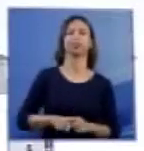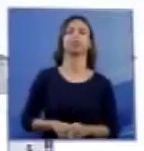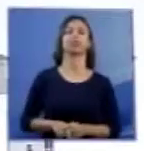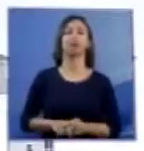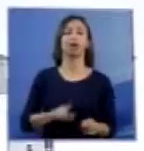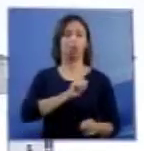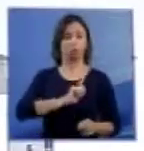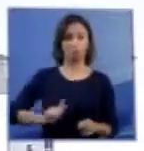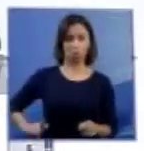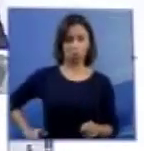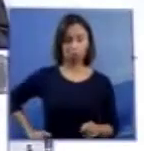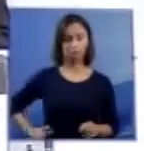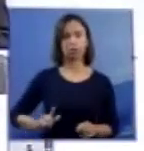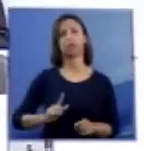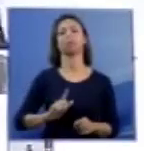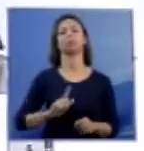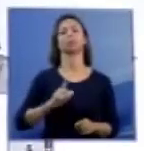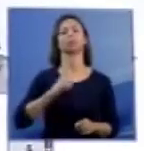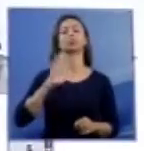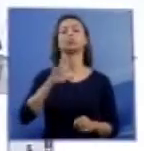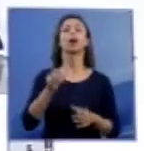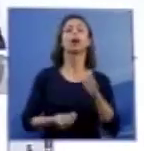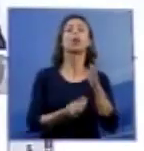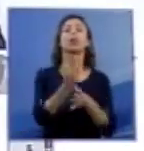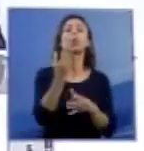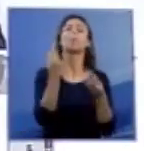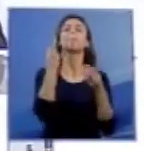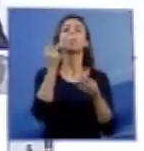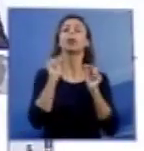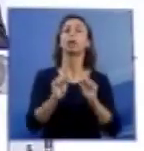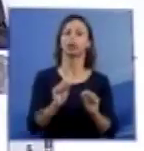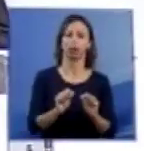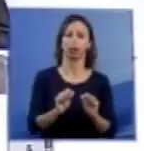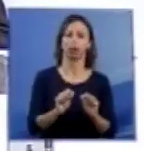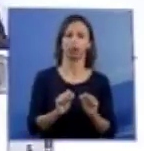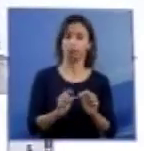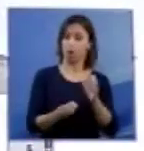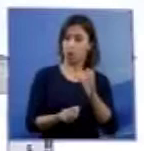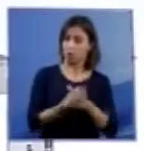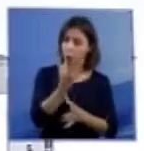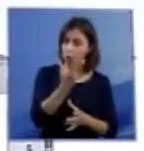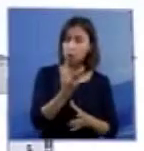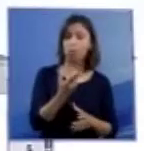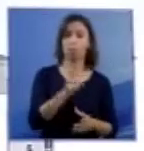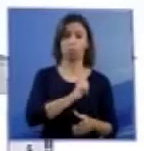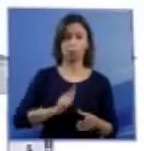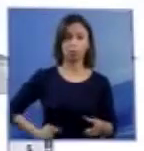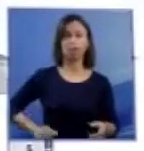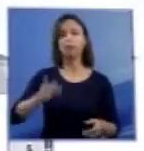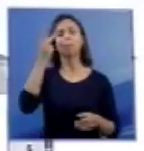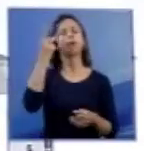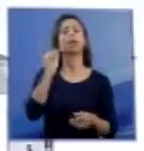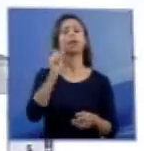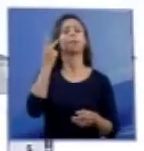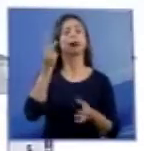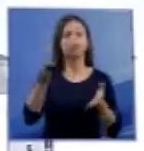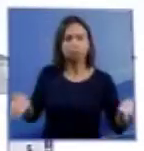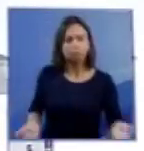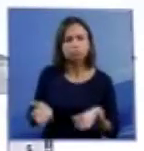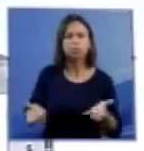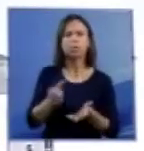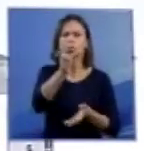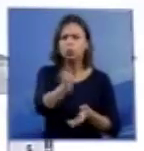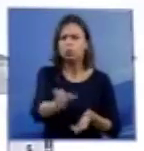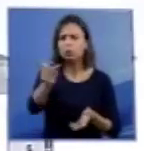essencialmente para este fim, ou seja, proporcionar que seus cidadãos não apenas